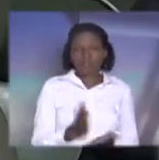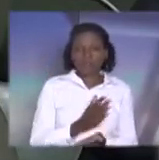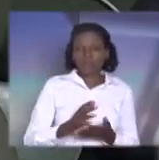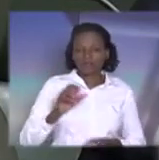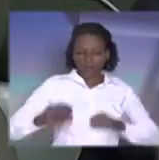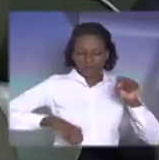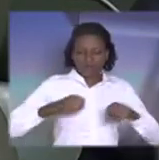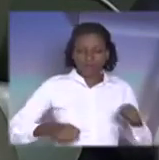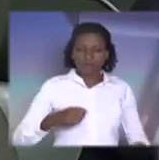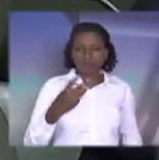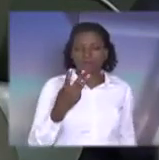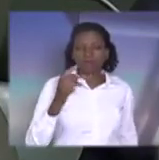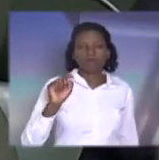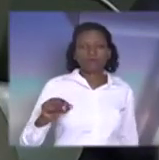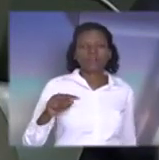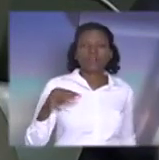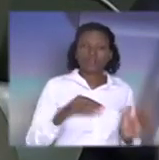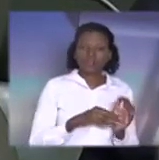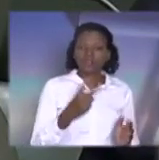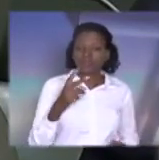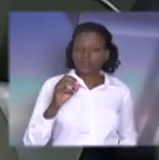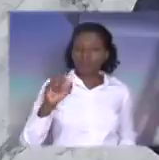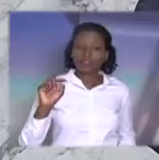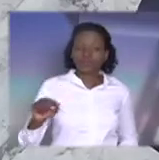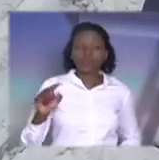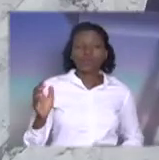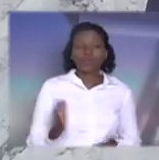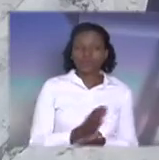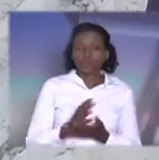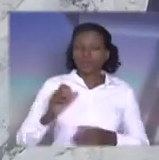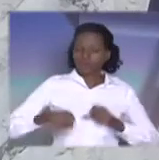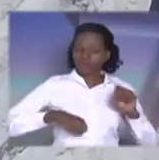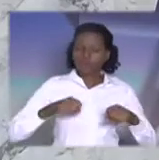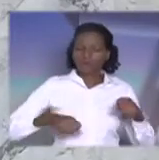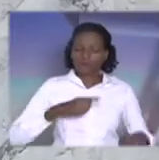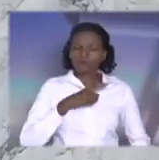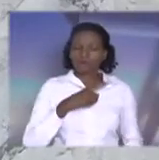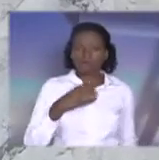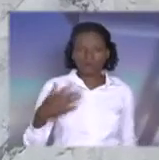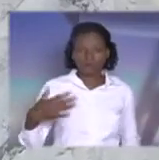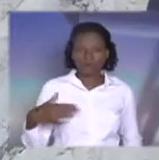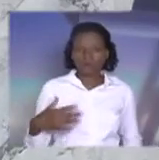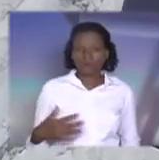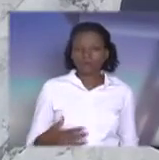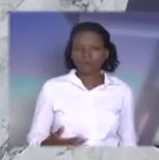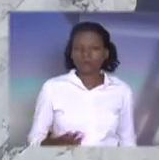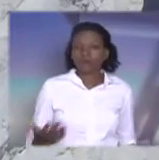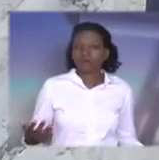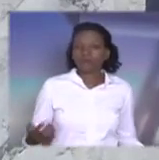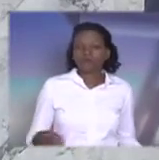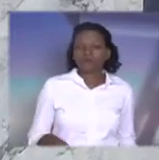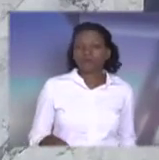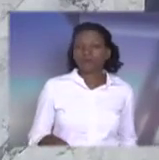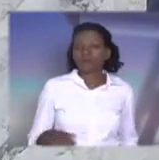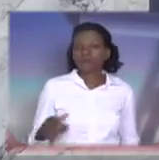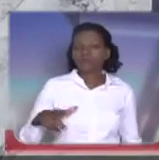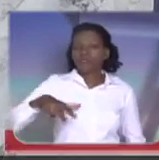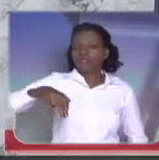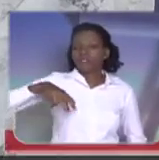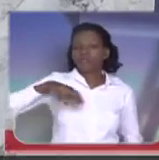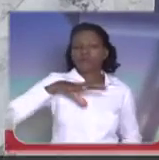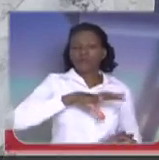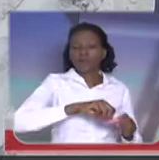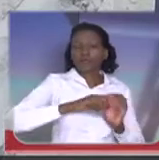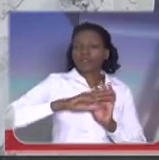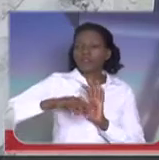5, até 20 mil, até 20 mil reais. É um valor absurdo essas bicicletas. Para depois trocar por 100 reais, para trocar por